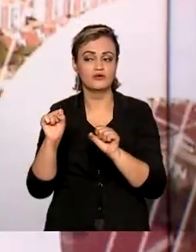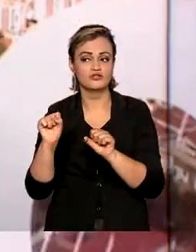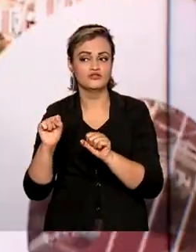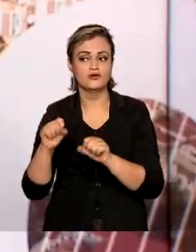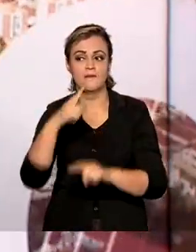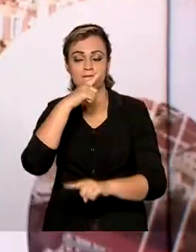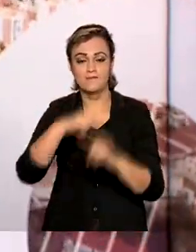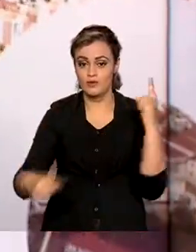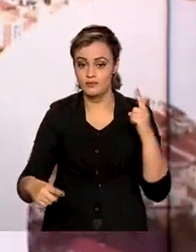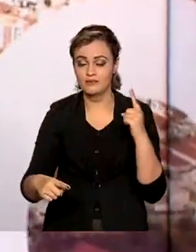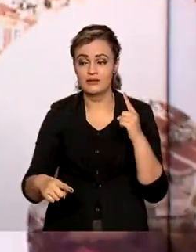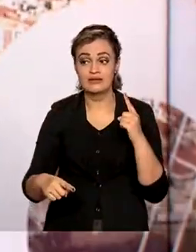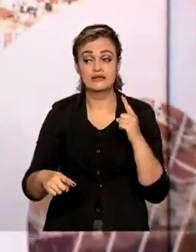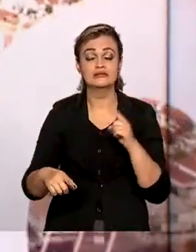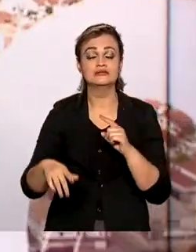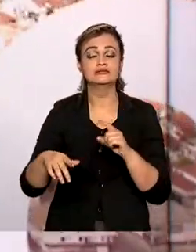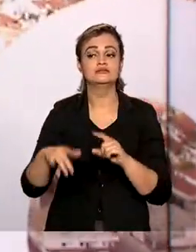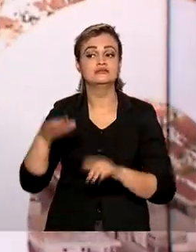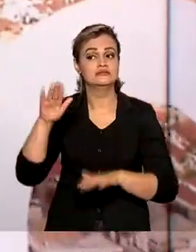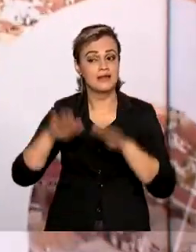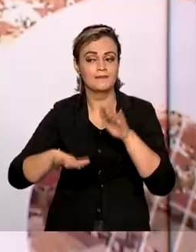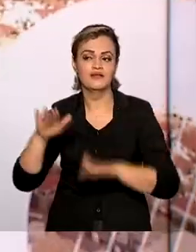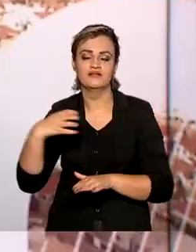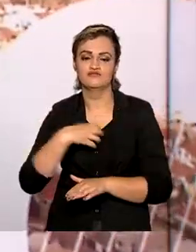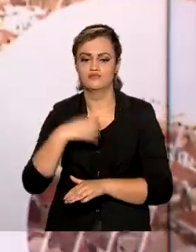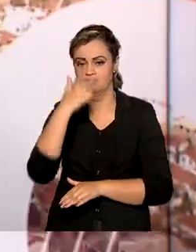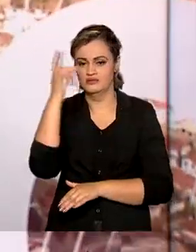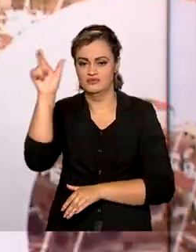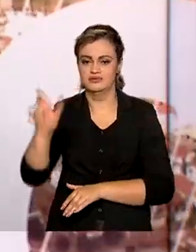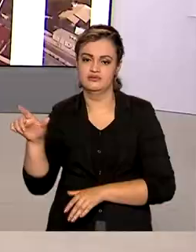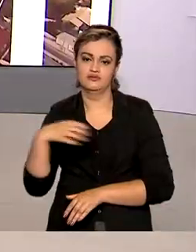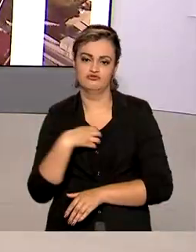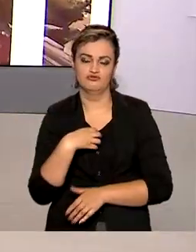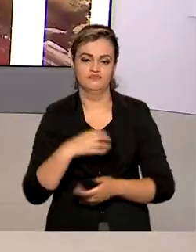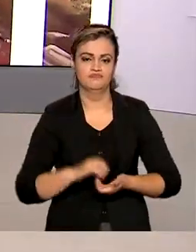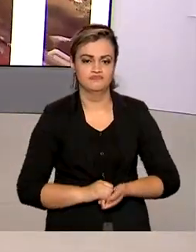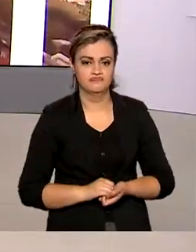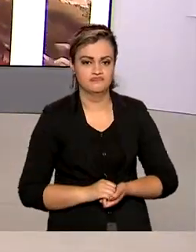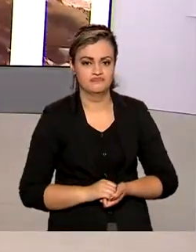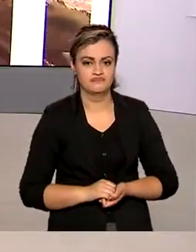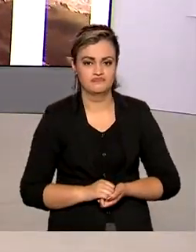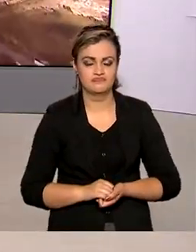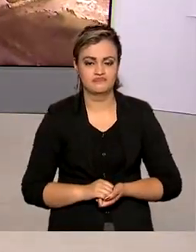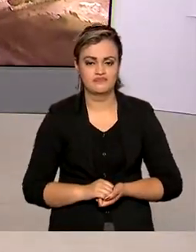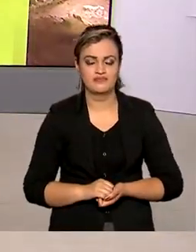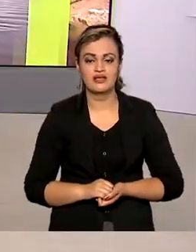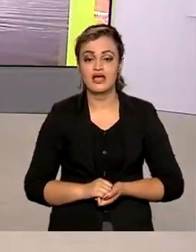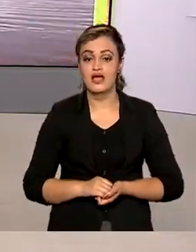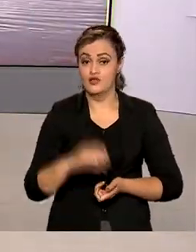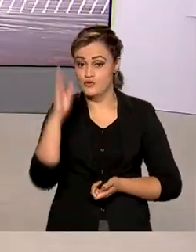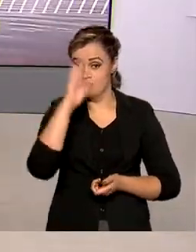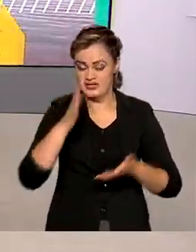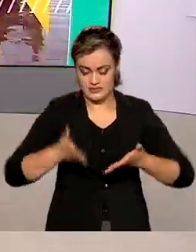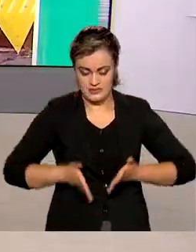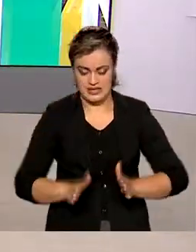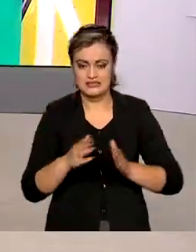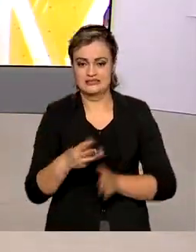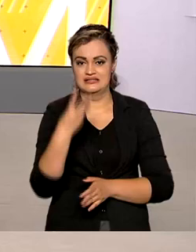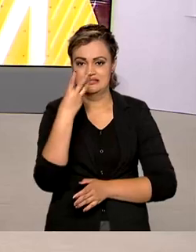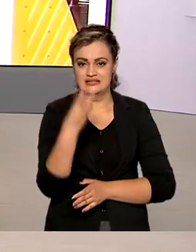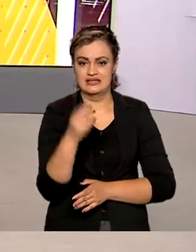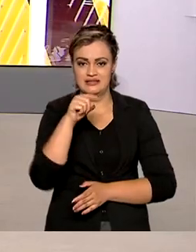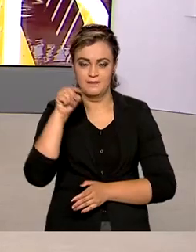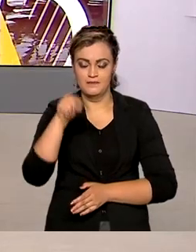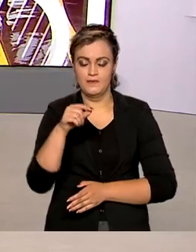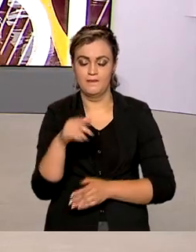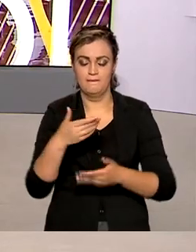suspender a importação, distribuição e uso das vacinas importadas. No Brasil, nascem por ano cerca de 30 mil